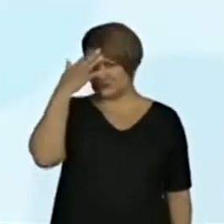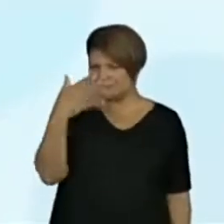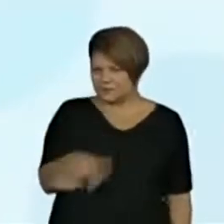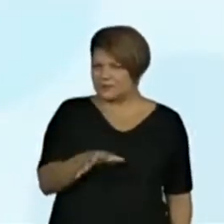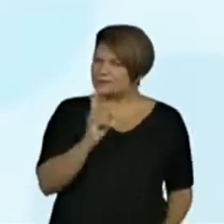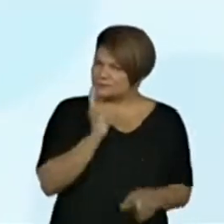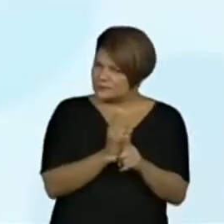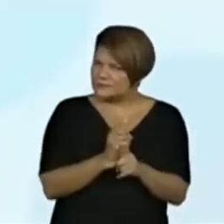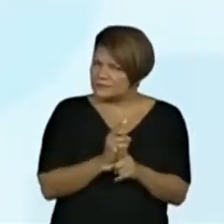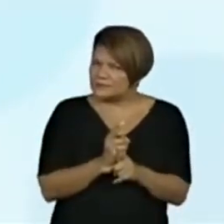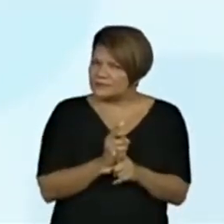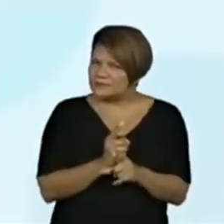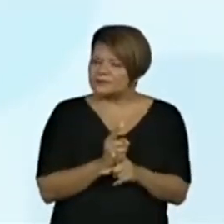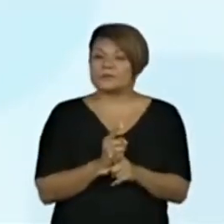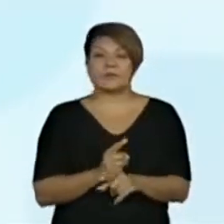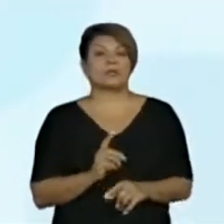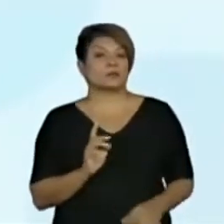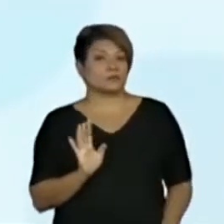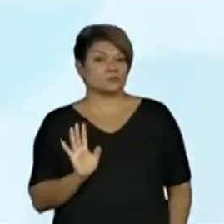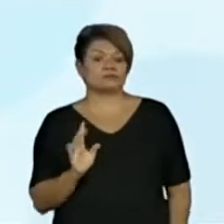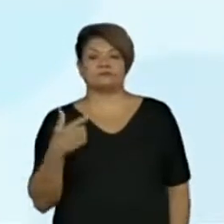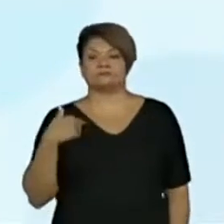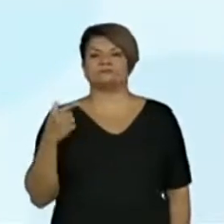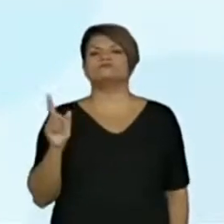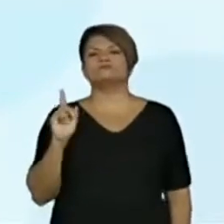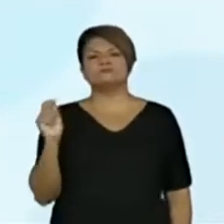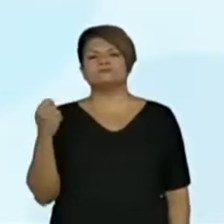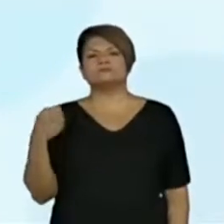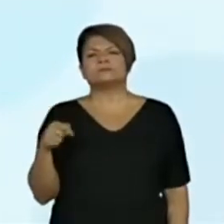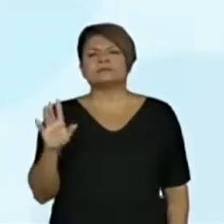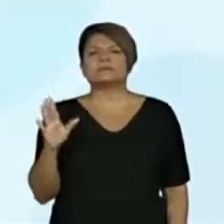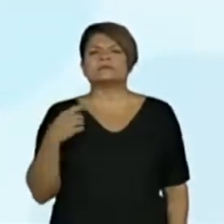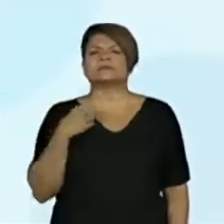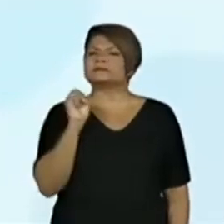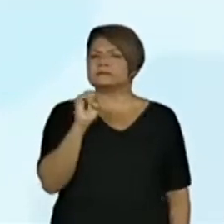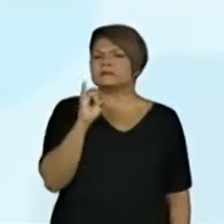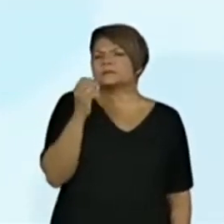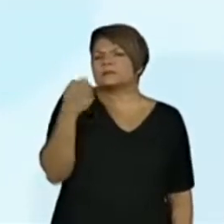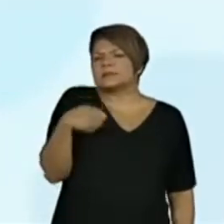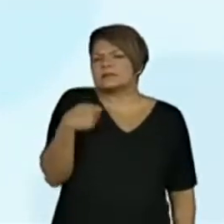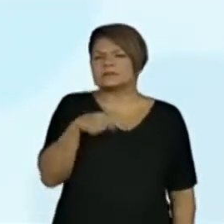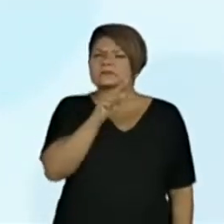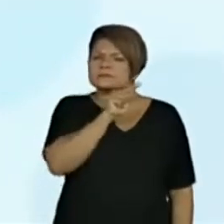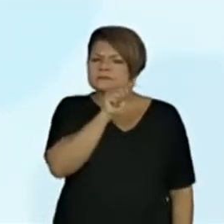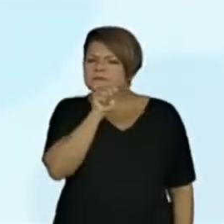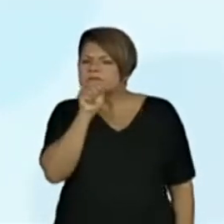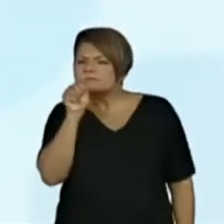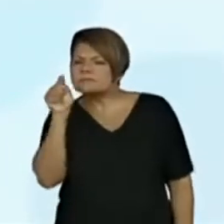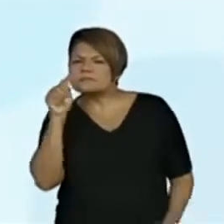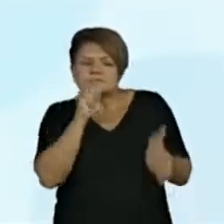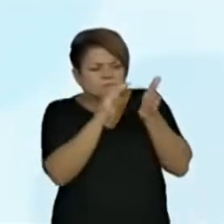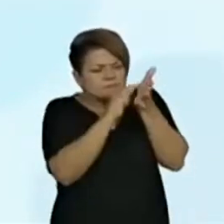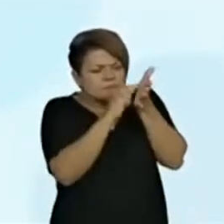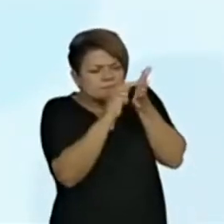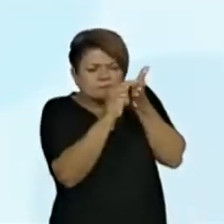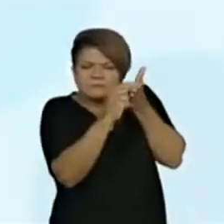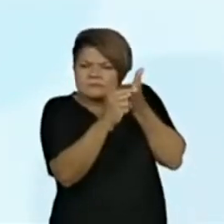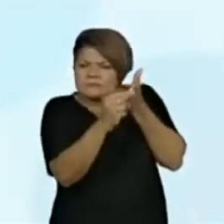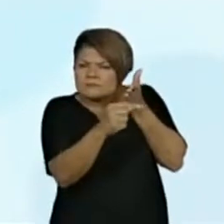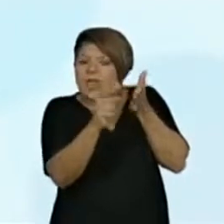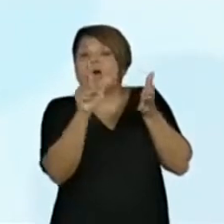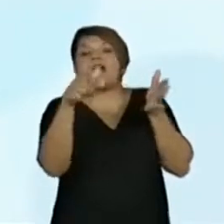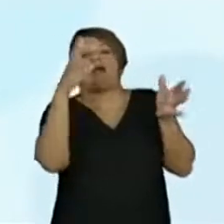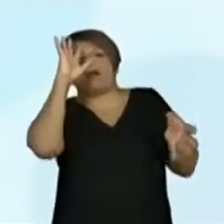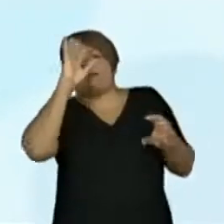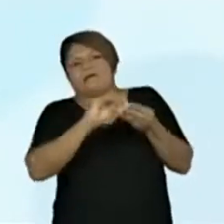descobrir? Olha só. Se precisar, passa o dedinho em cima, faz novamente a leitura e tenta descobrir.